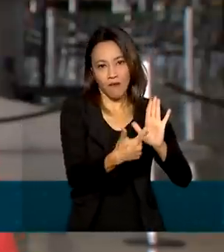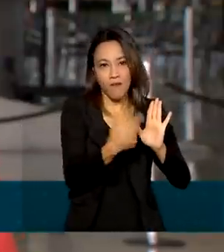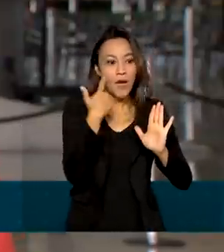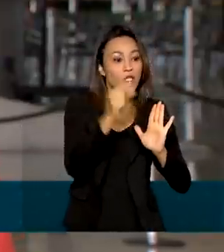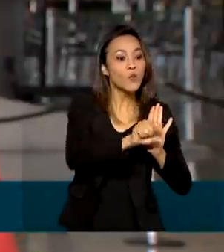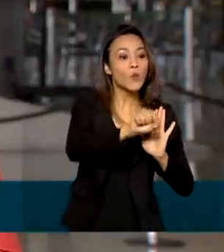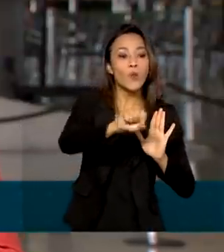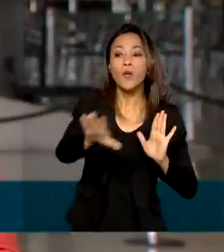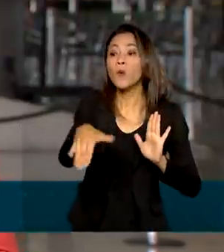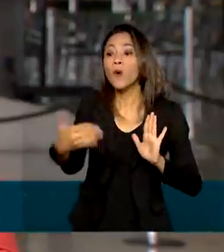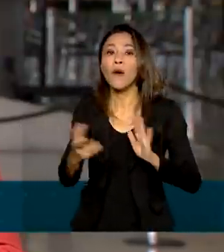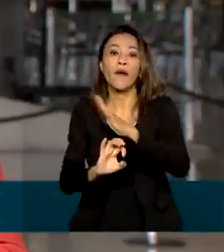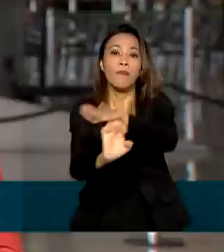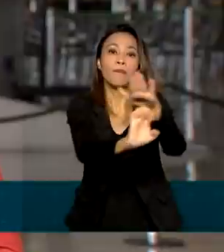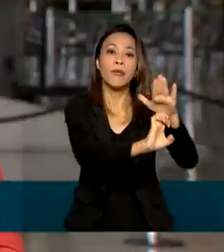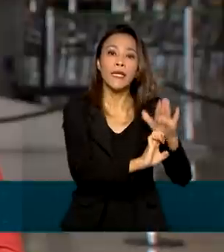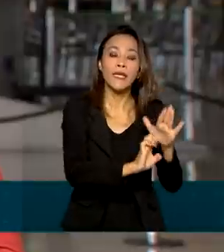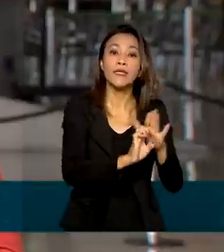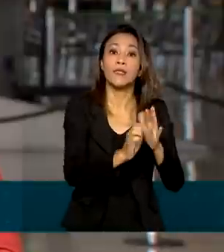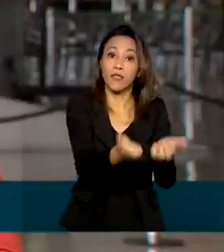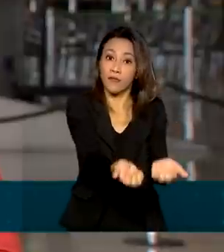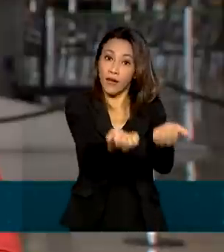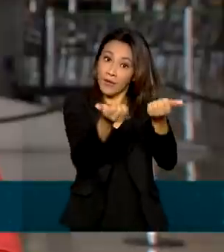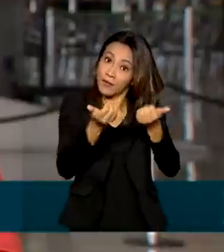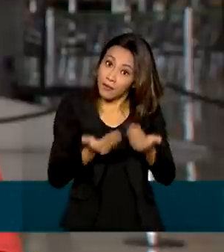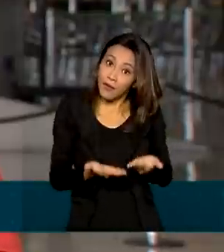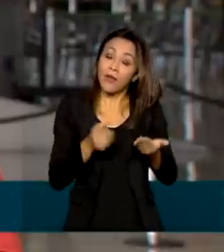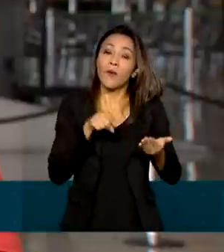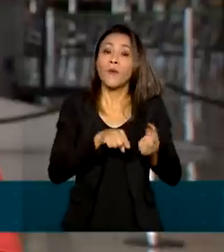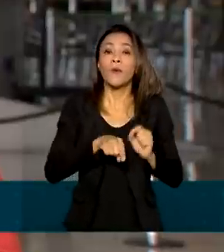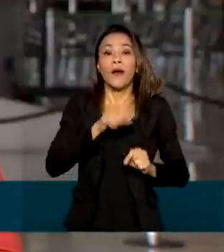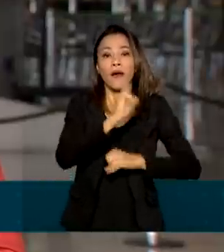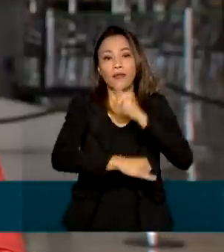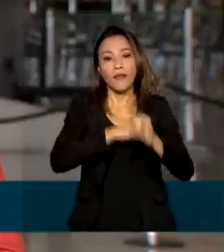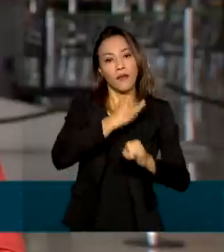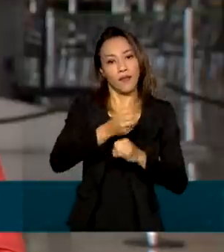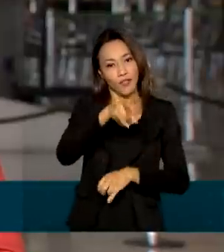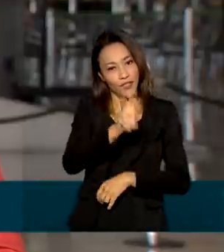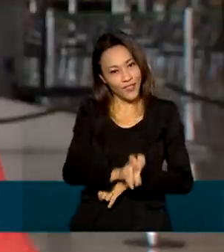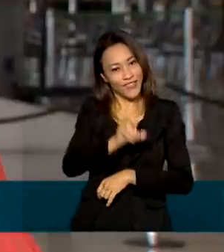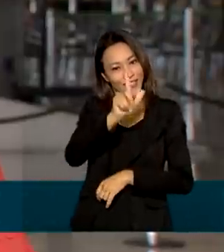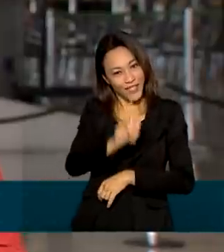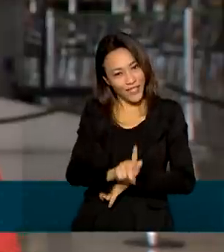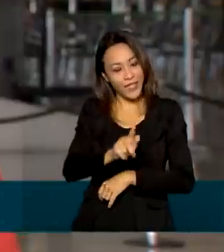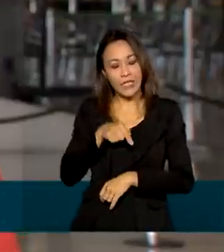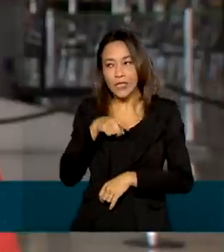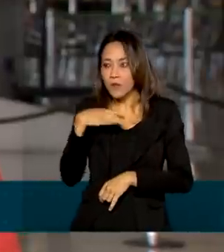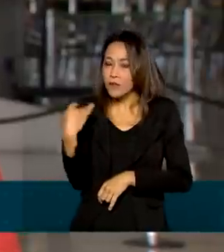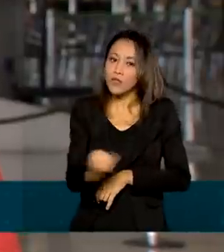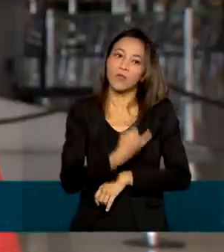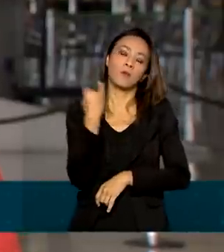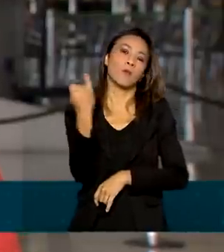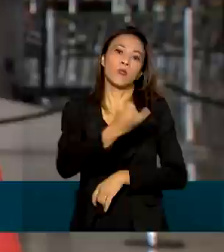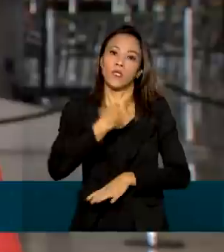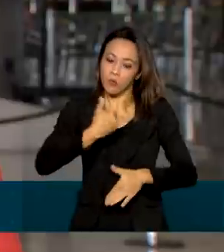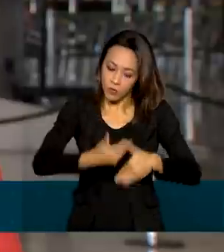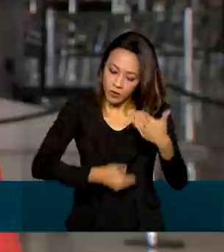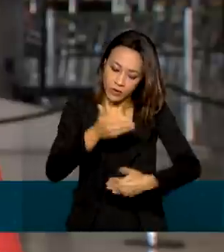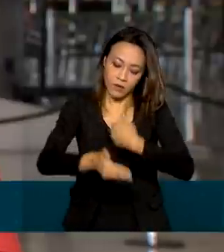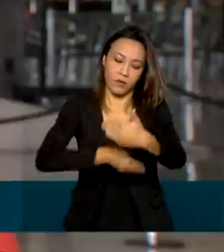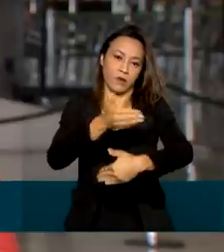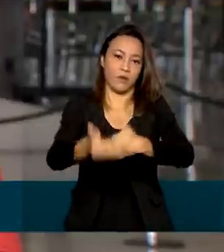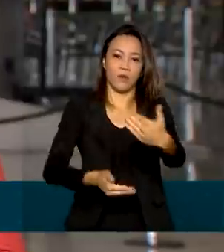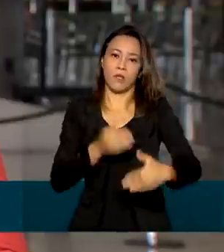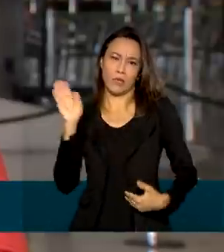escolha da empresa que vai trazer a internet de quinta geração para o Brasil. Olha, é uma internet fundamental para o nosso desenvolvimento e